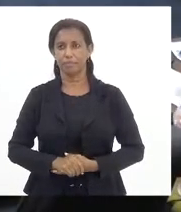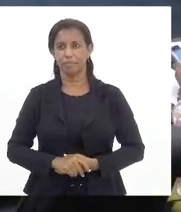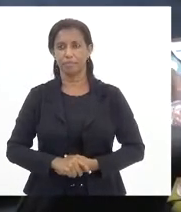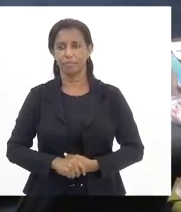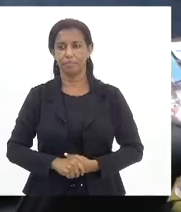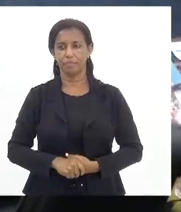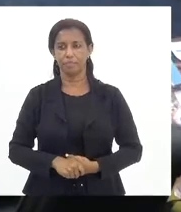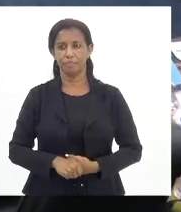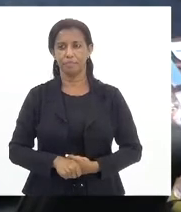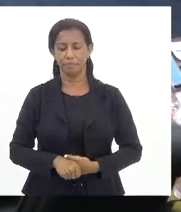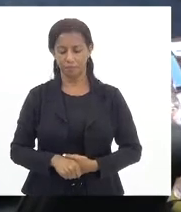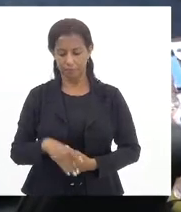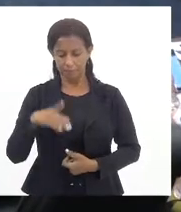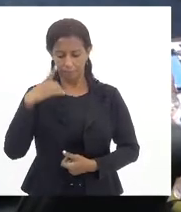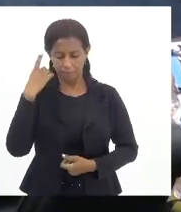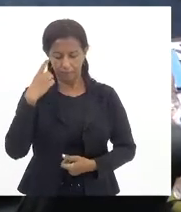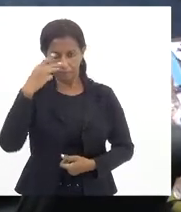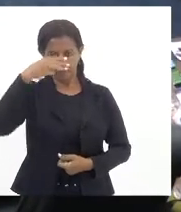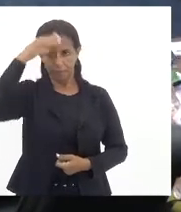Deputado Márcio.